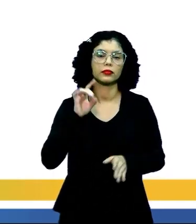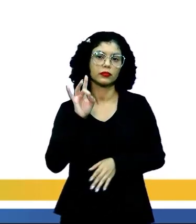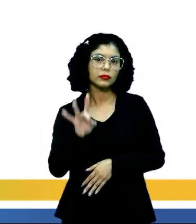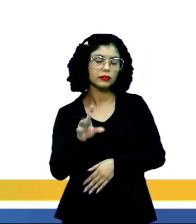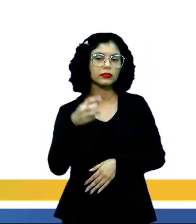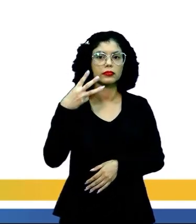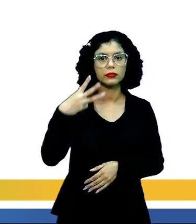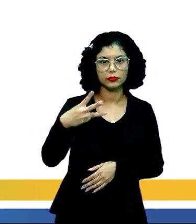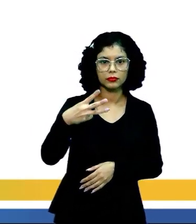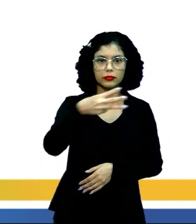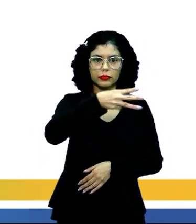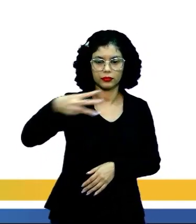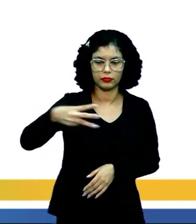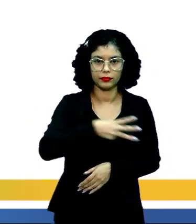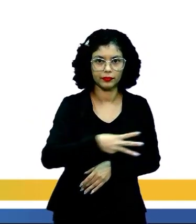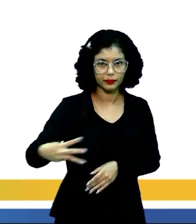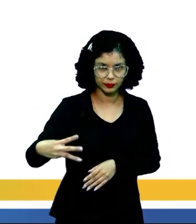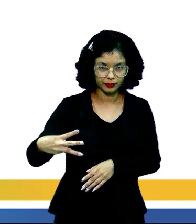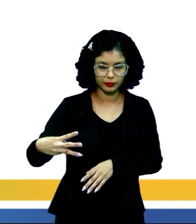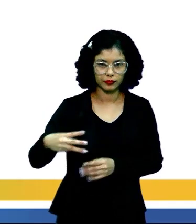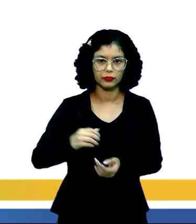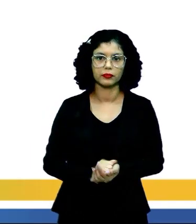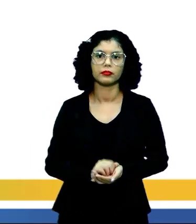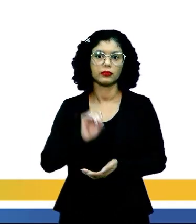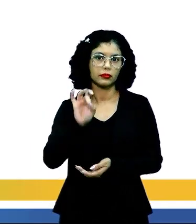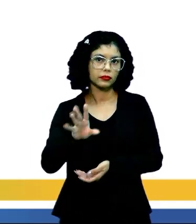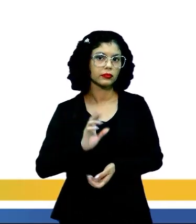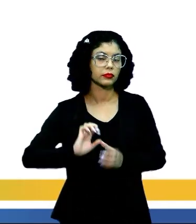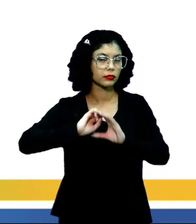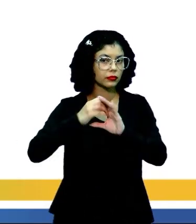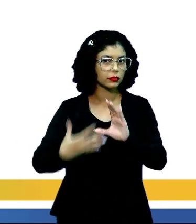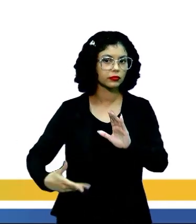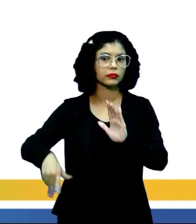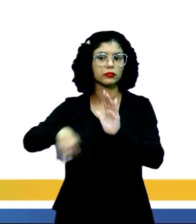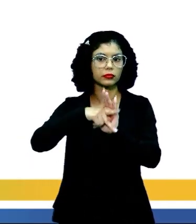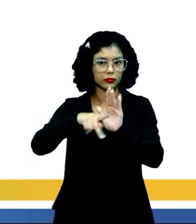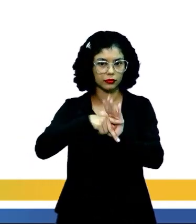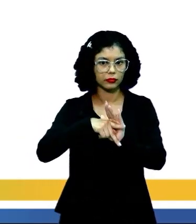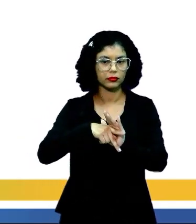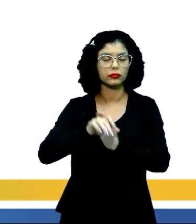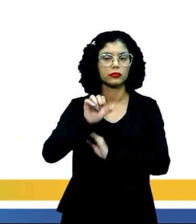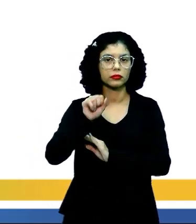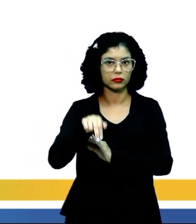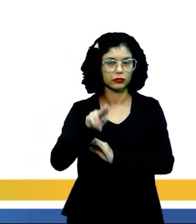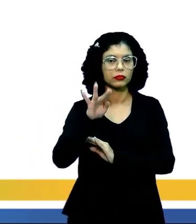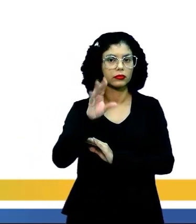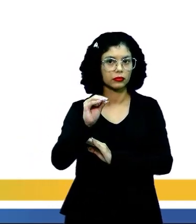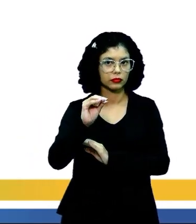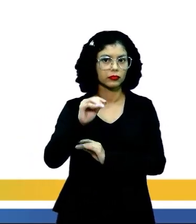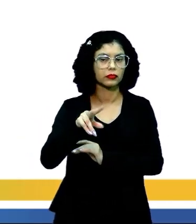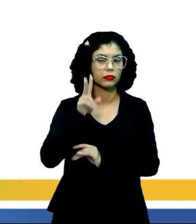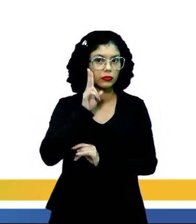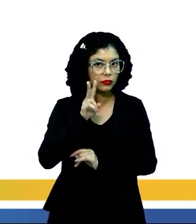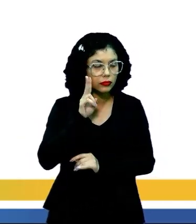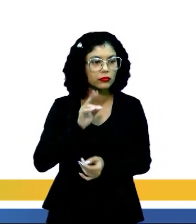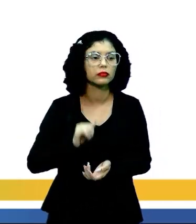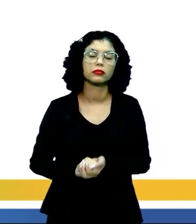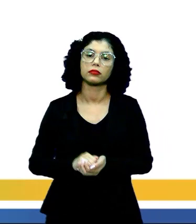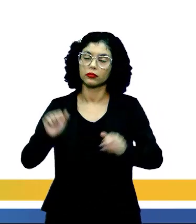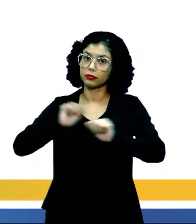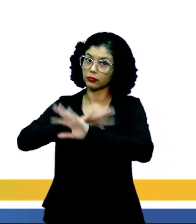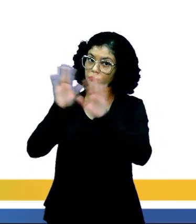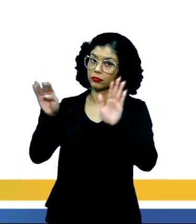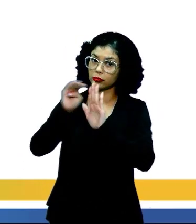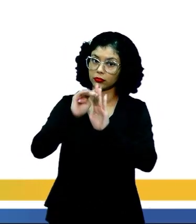apenas três versos. Isso é o que vai caracterizar um soneto. Obviamente, os sonetos mais